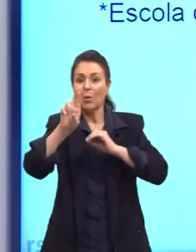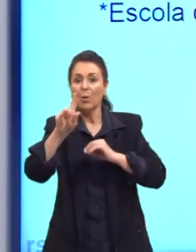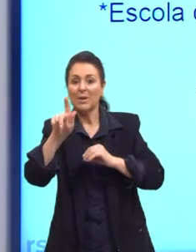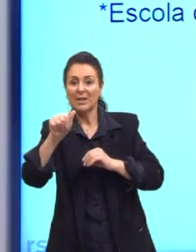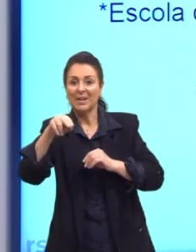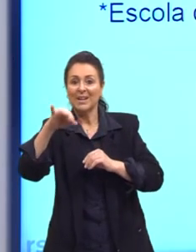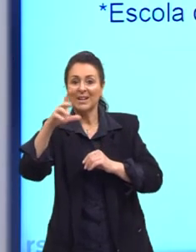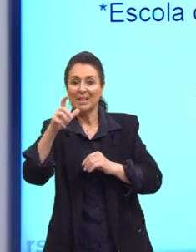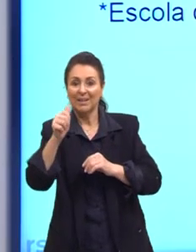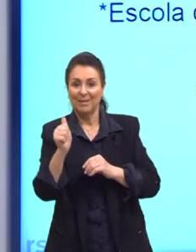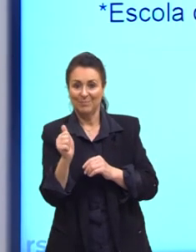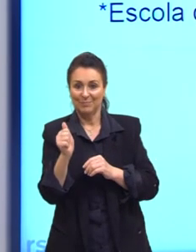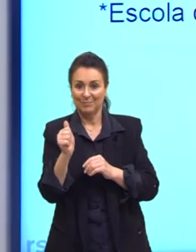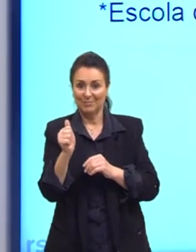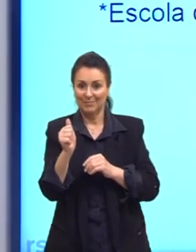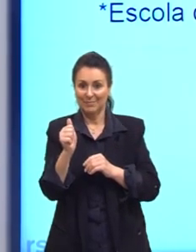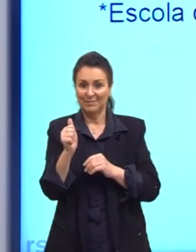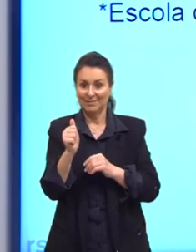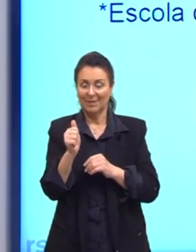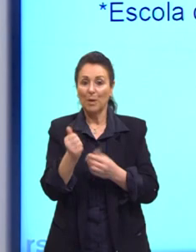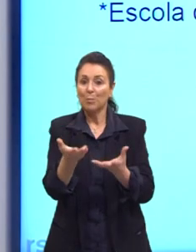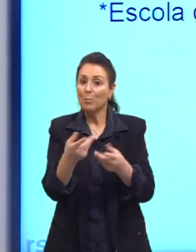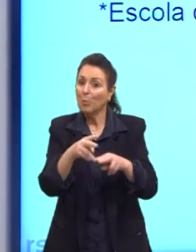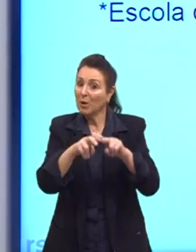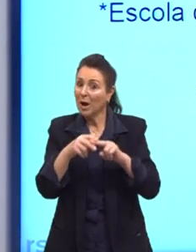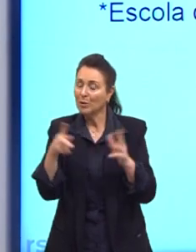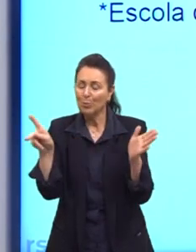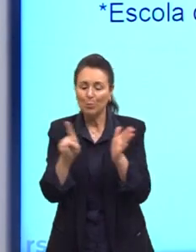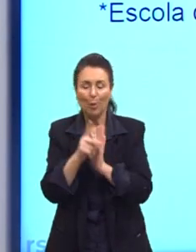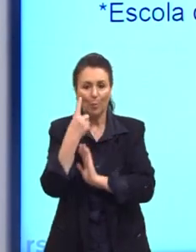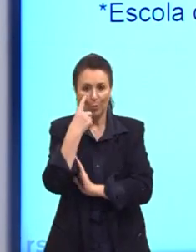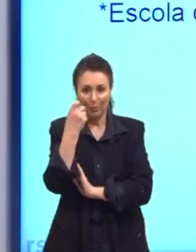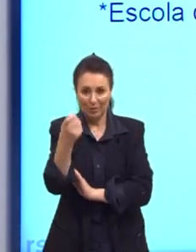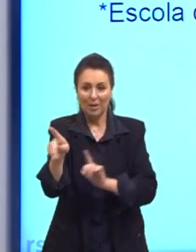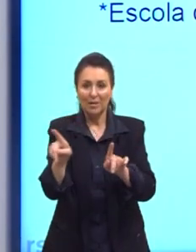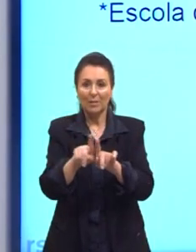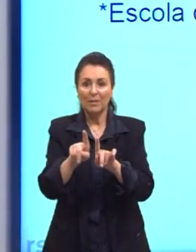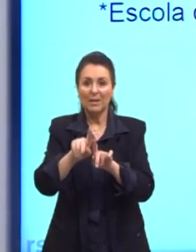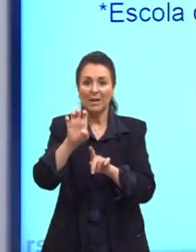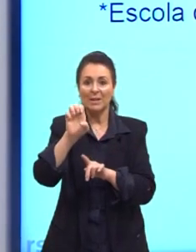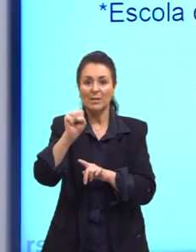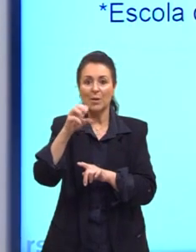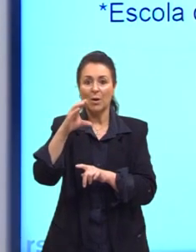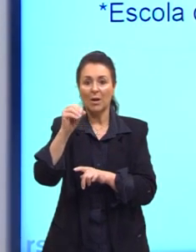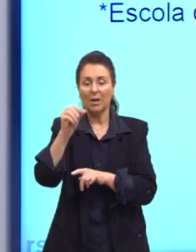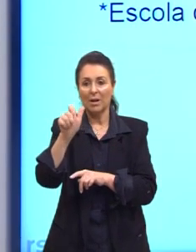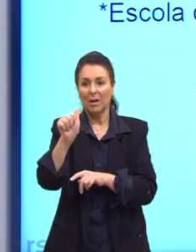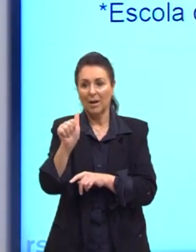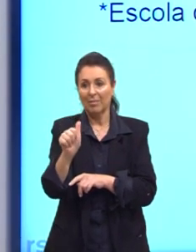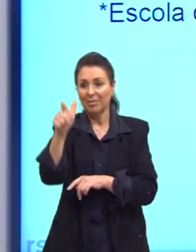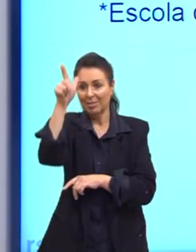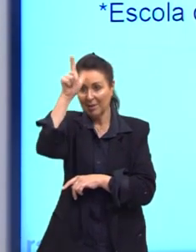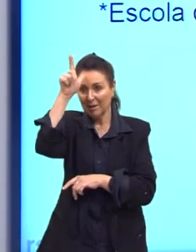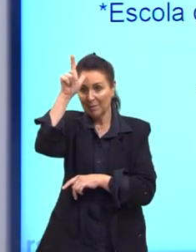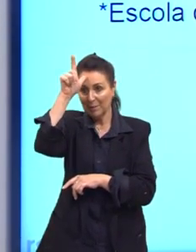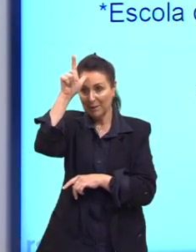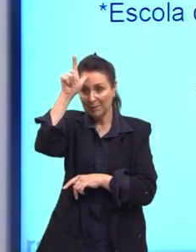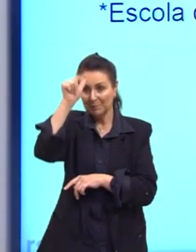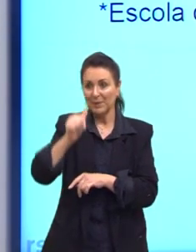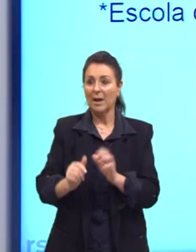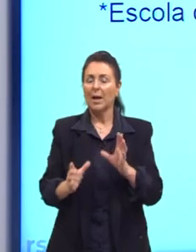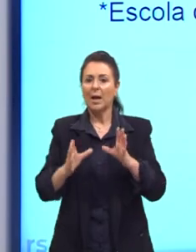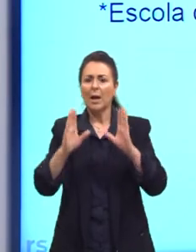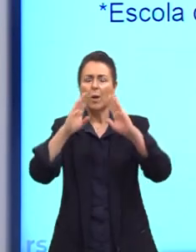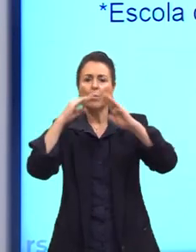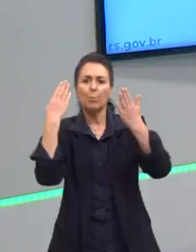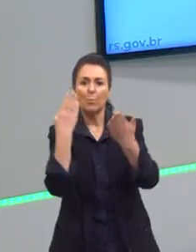interesses. Nós temos também aqui a Escola de Frankfurt. O que é a teoria crítica? A Escola de Frankfurt